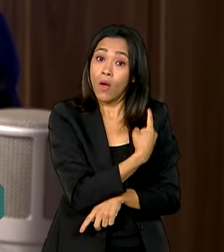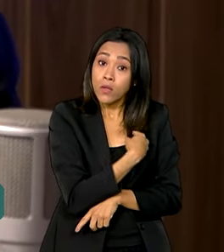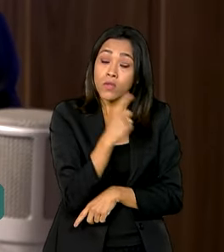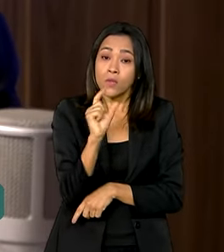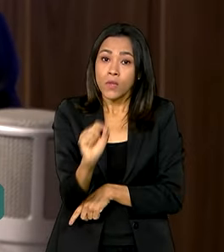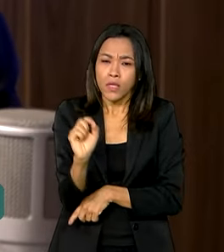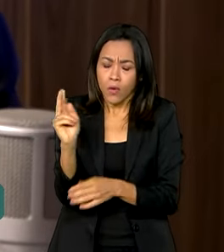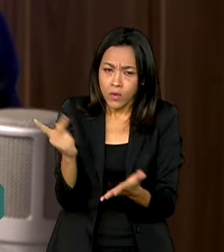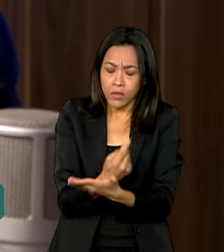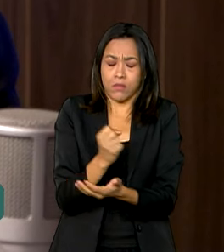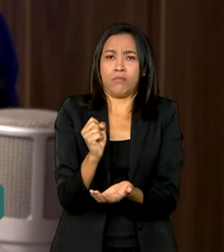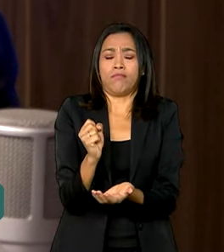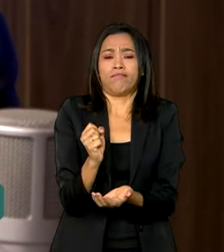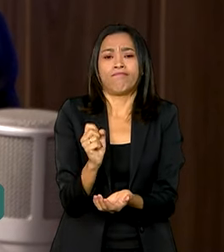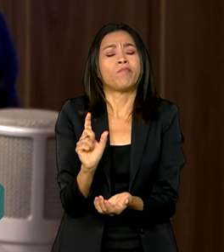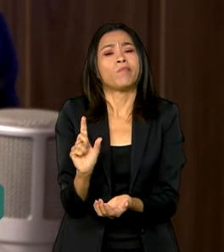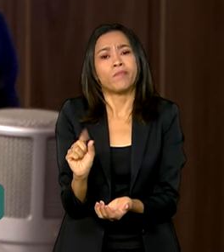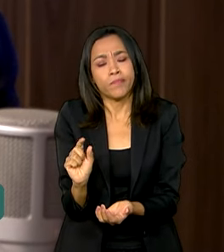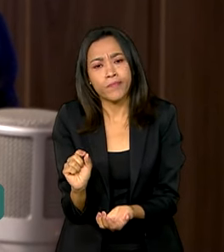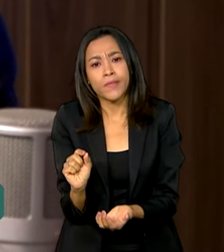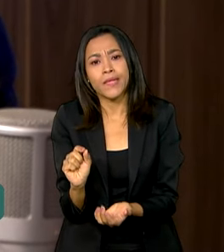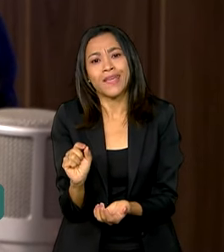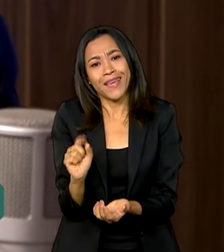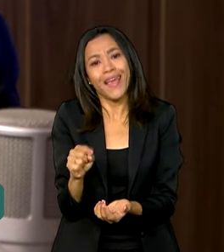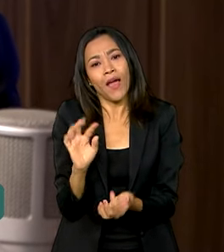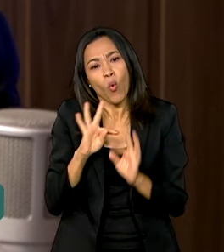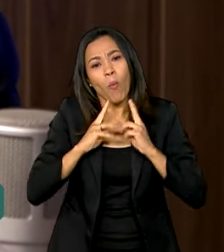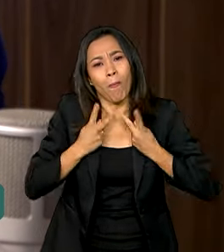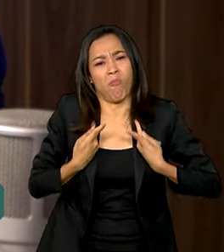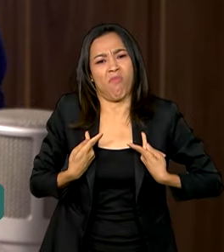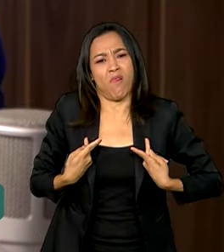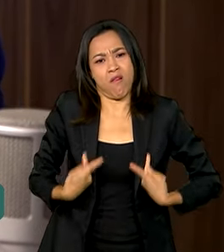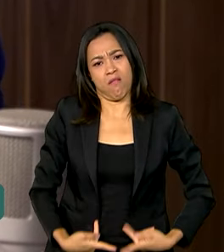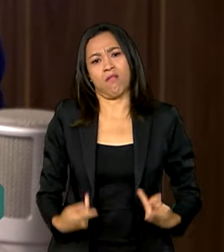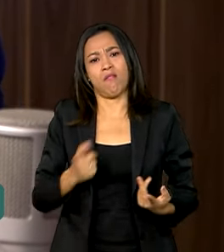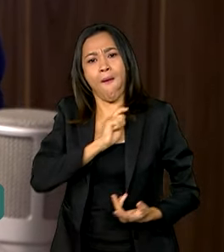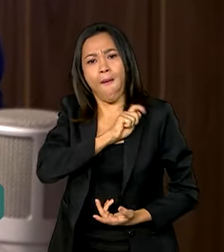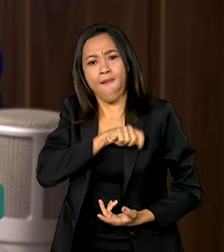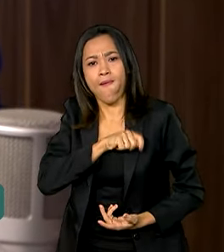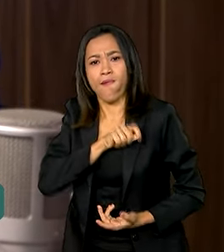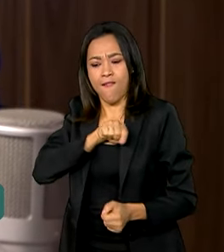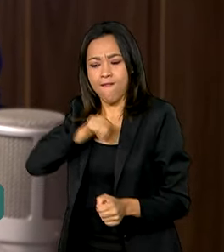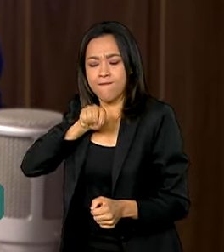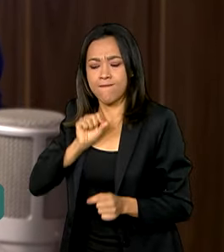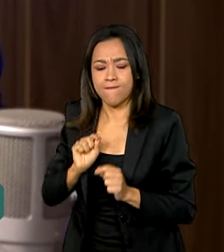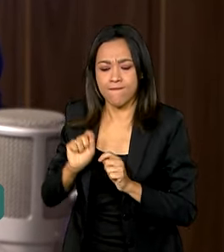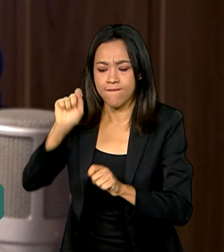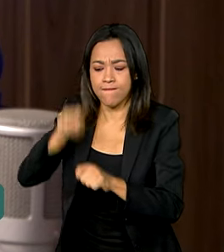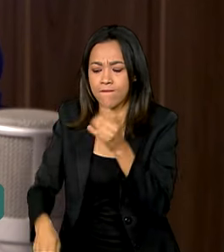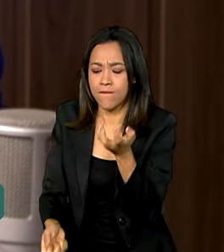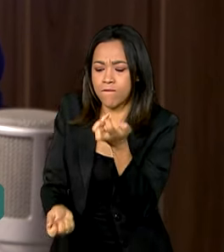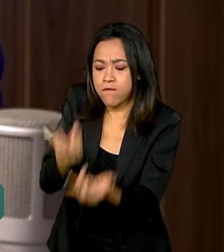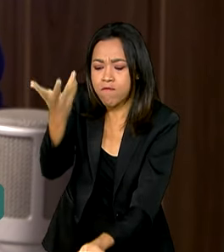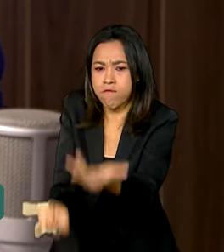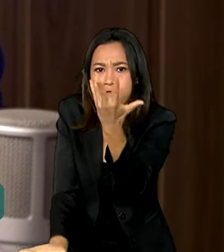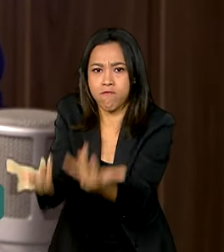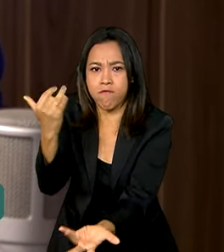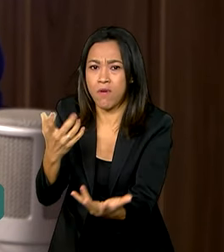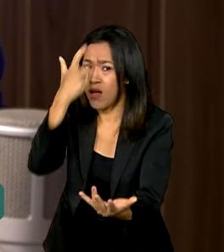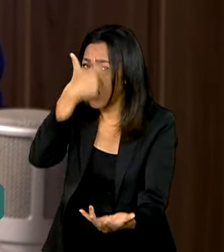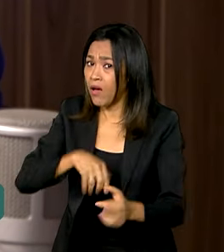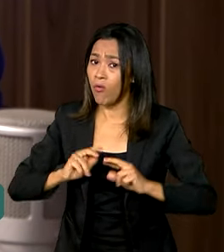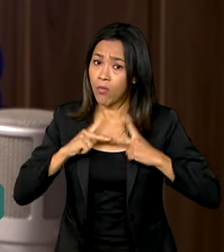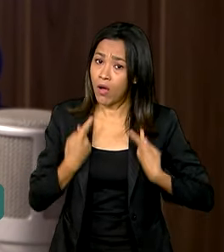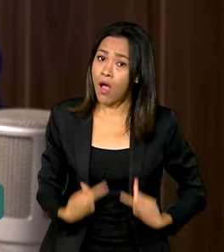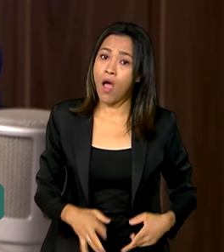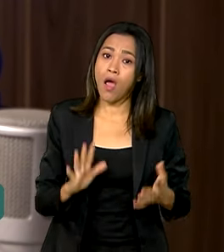fenômenos que decorrem da ação humana. As queimadas, por exemplo, não podem passar a